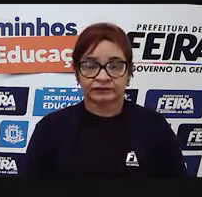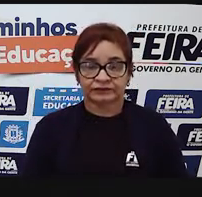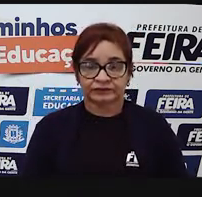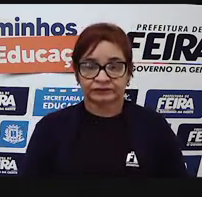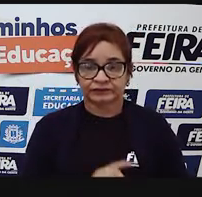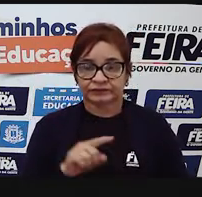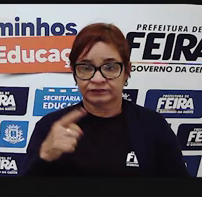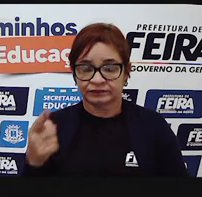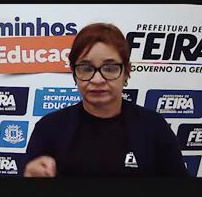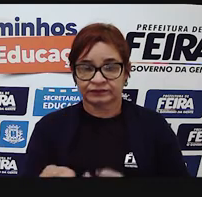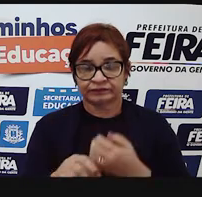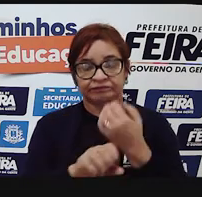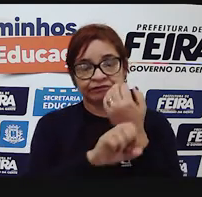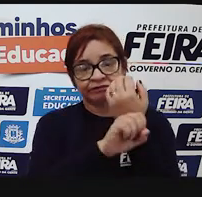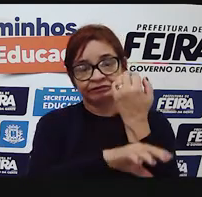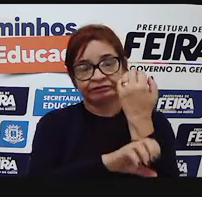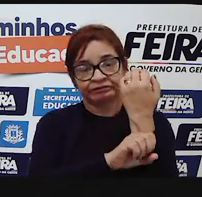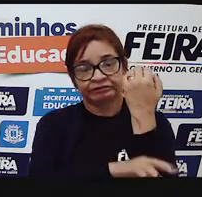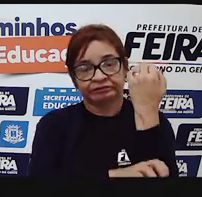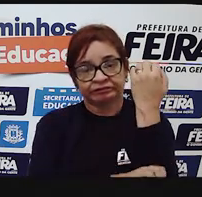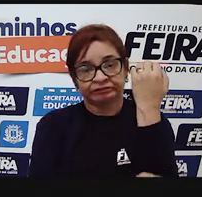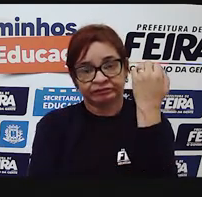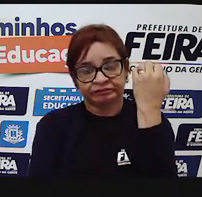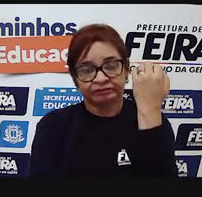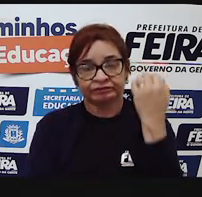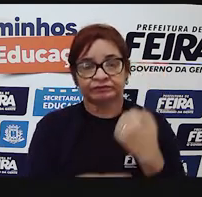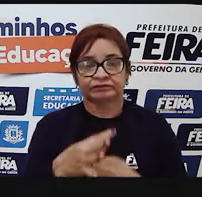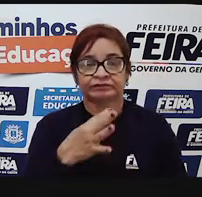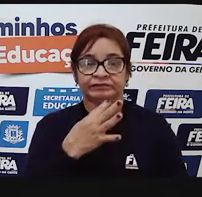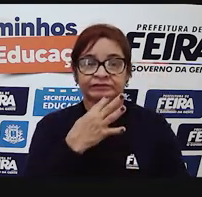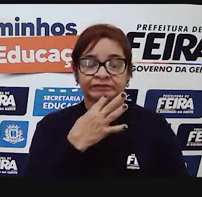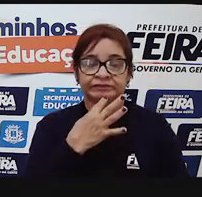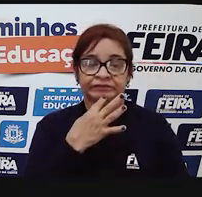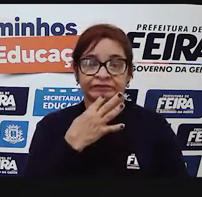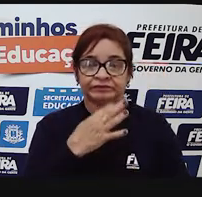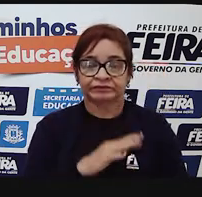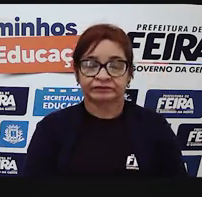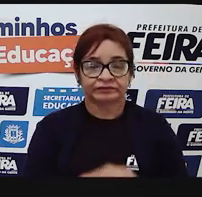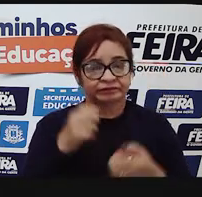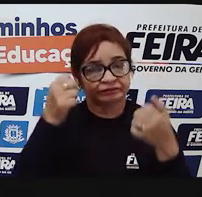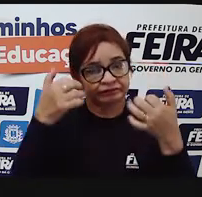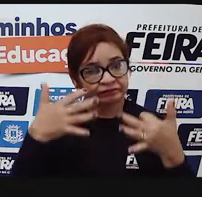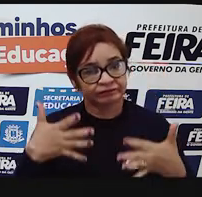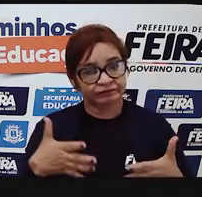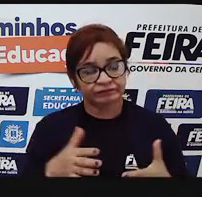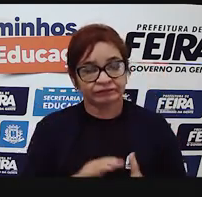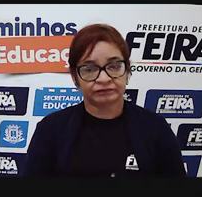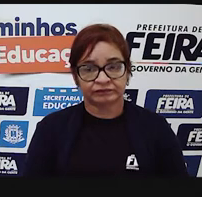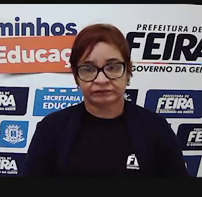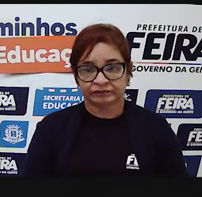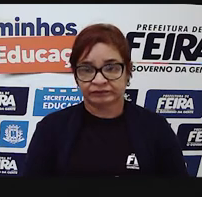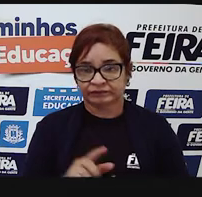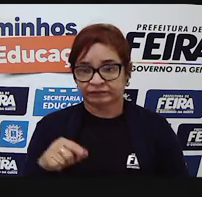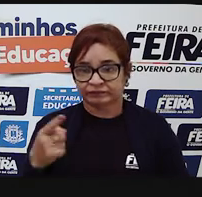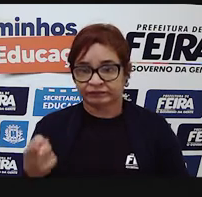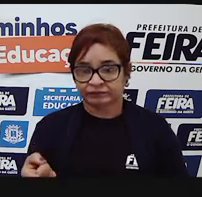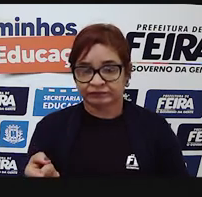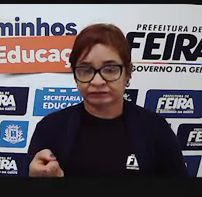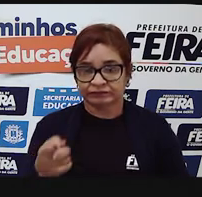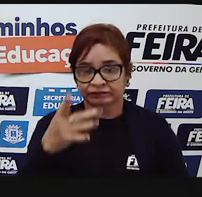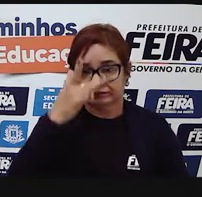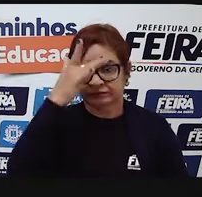Temos o semáforo, não é? Todo mundo sabe o que é, não precisa se explicar. E o gesto de uma pessoa